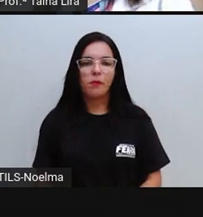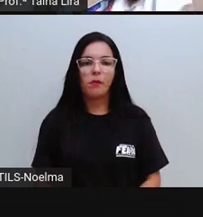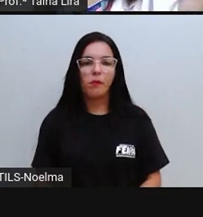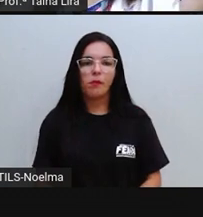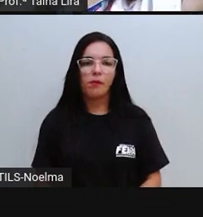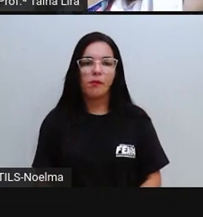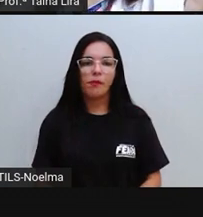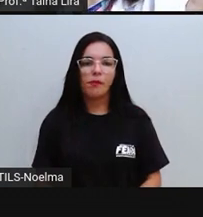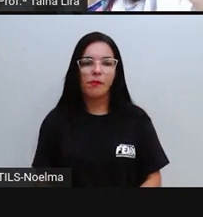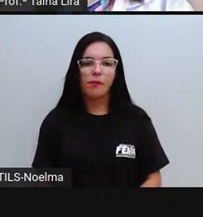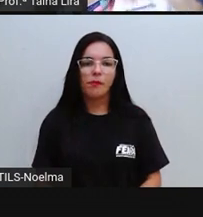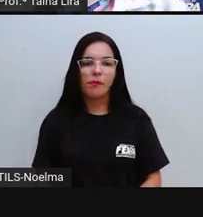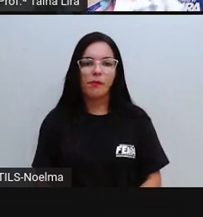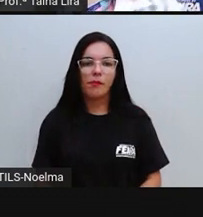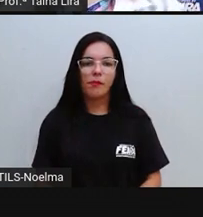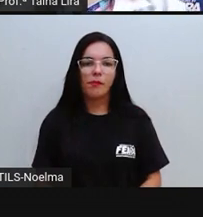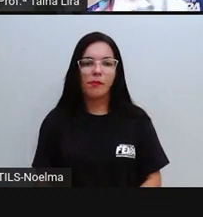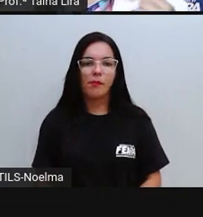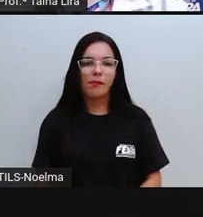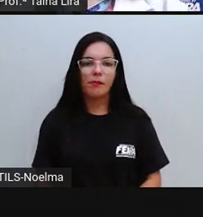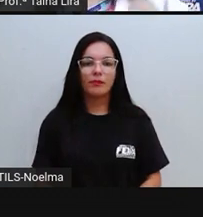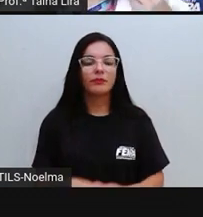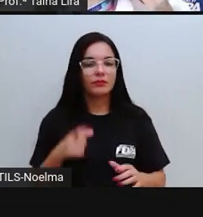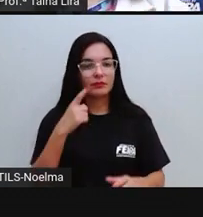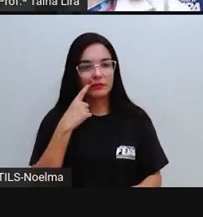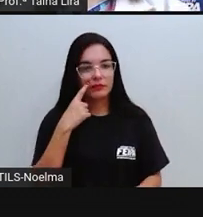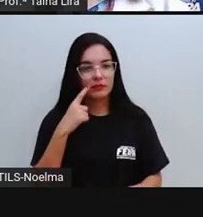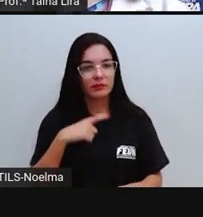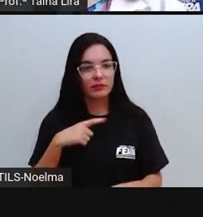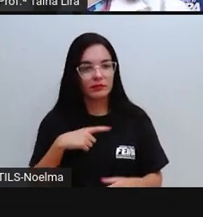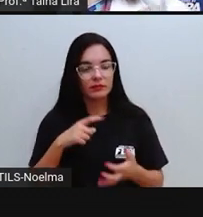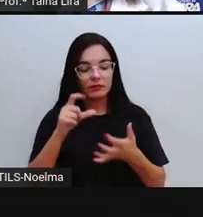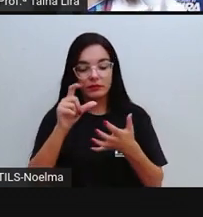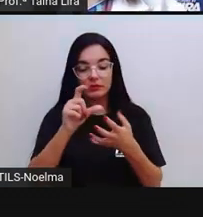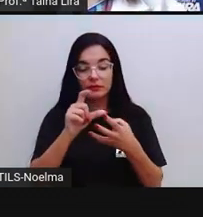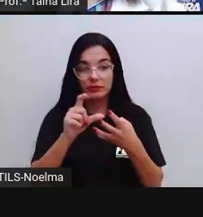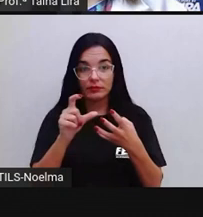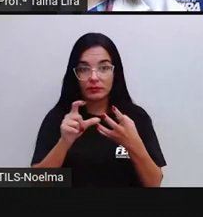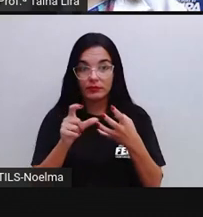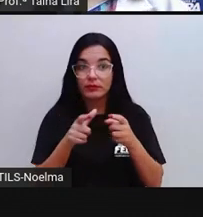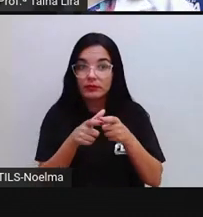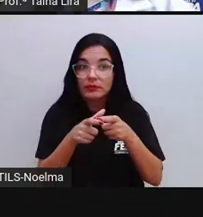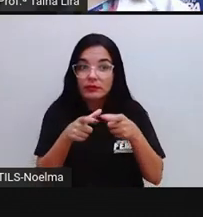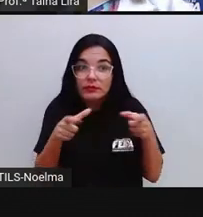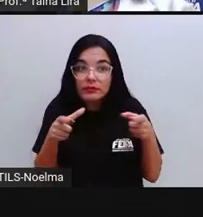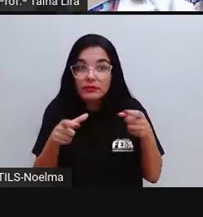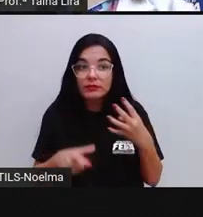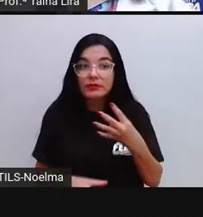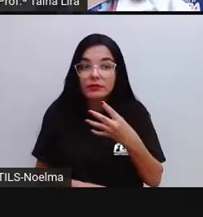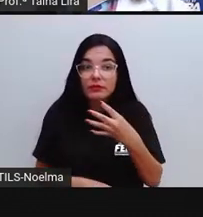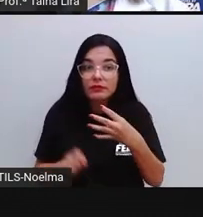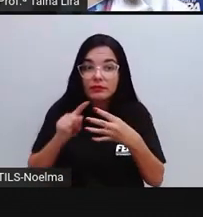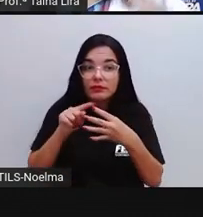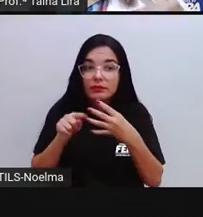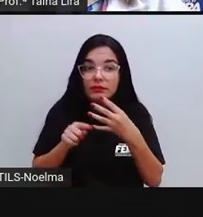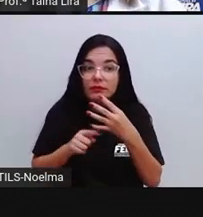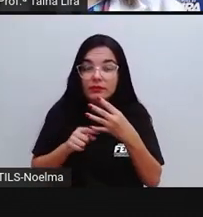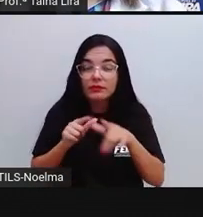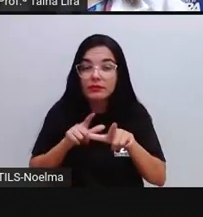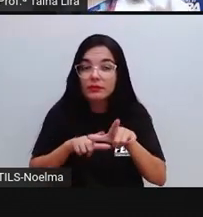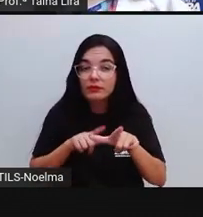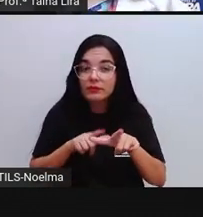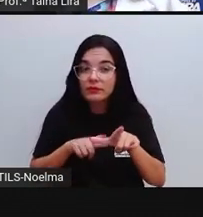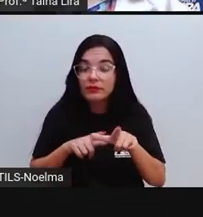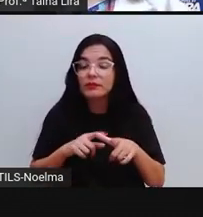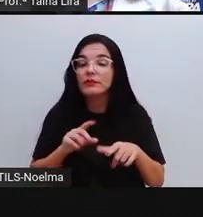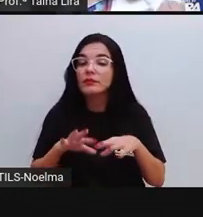Observem, né, também, que essas já são sílabas maiores, né? A Pró já trouxe para o segundo ano perceber que,